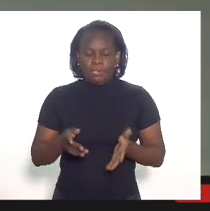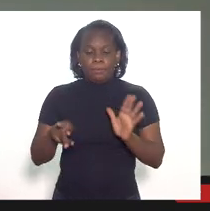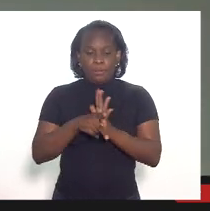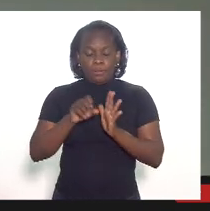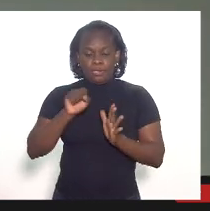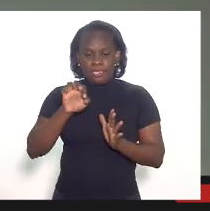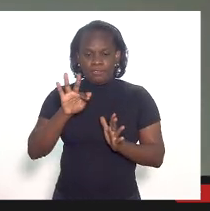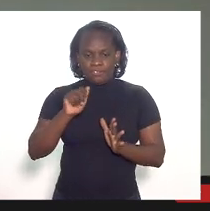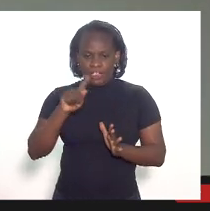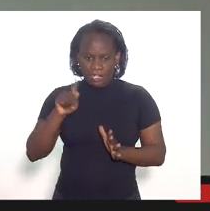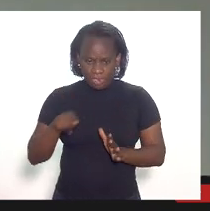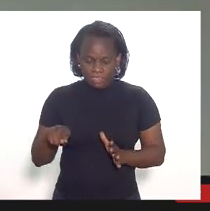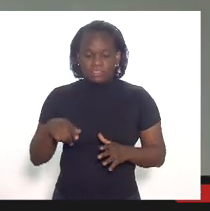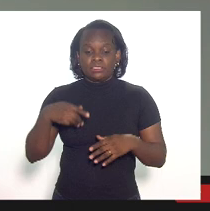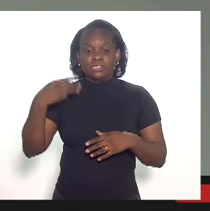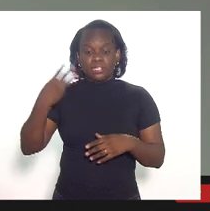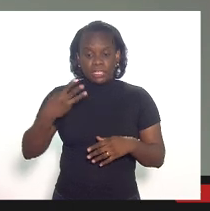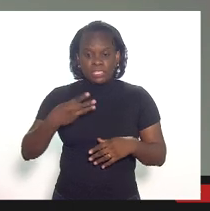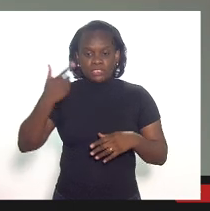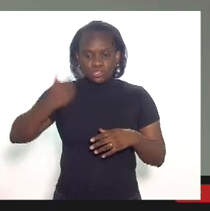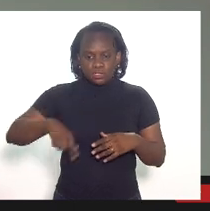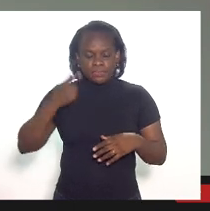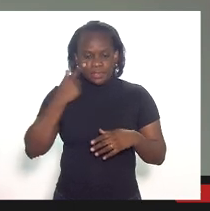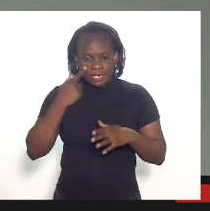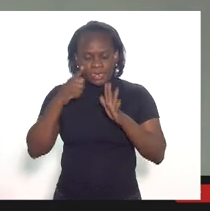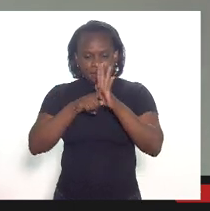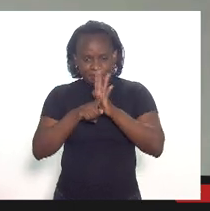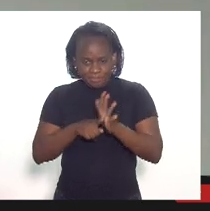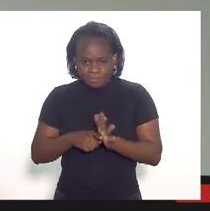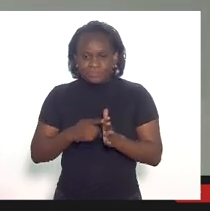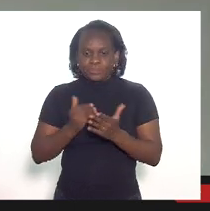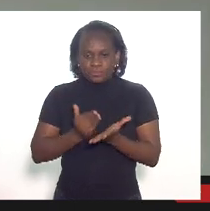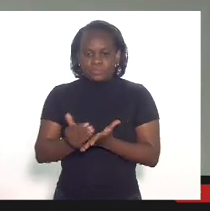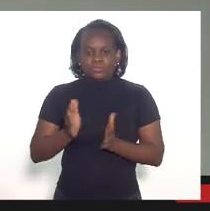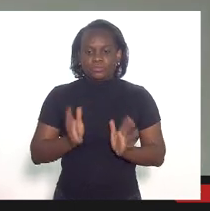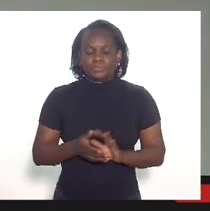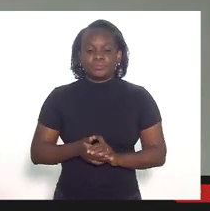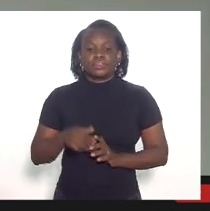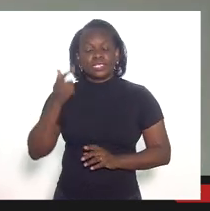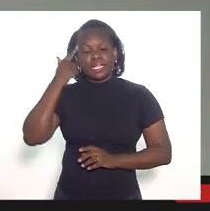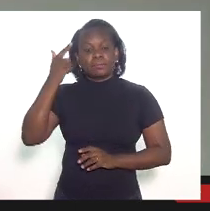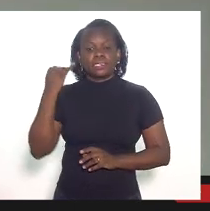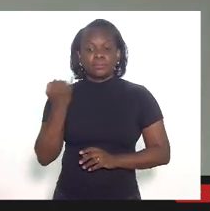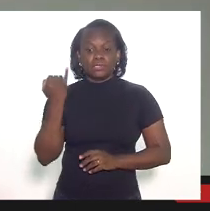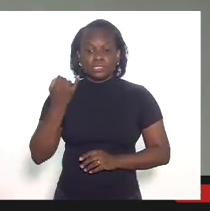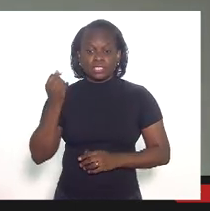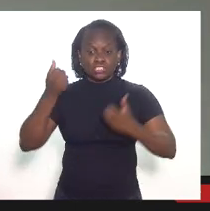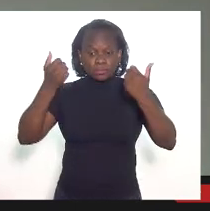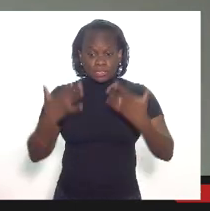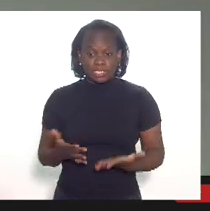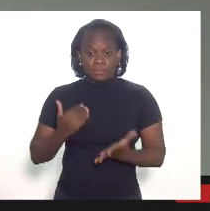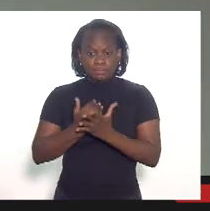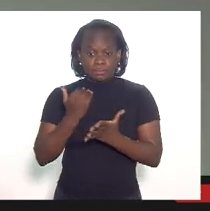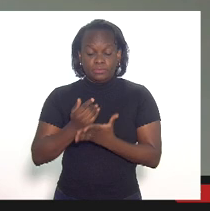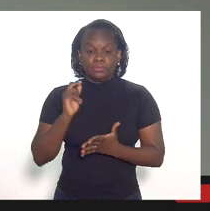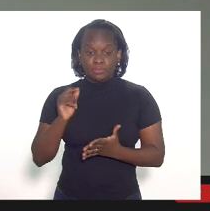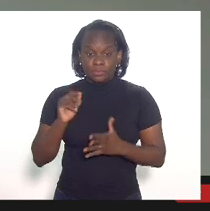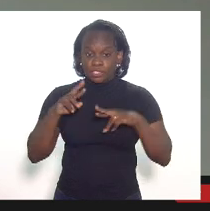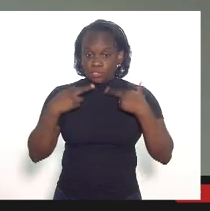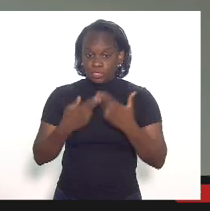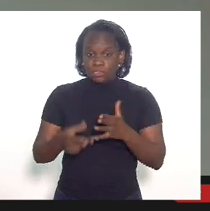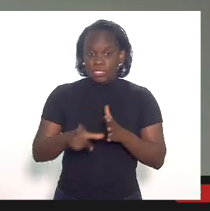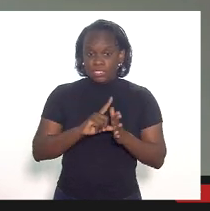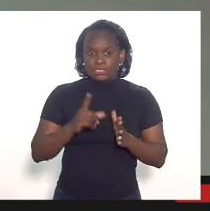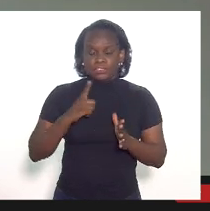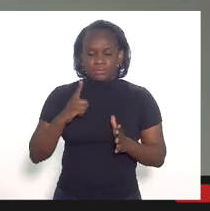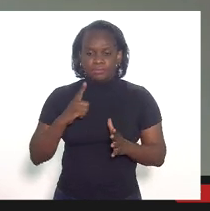Secretaria de Fazenda e um terceiro levantamento já em curso. É bom lembrar que, cabe frisar, porque na última reunião houve